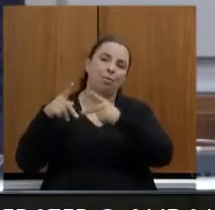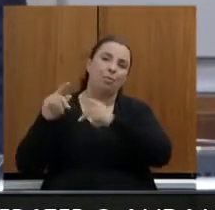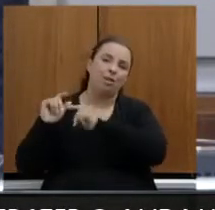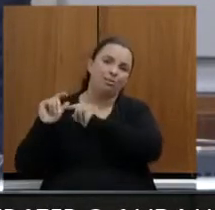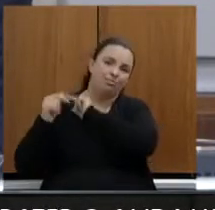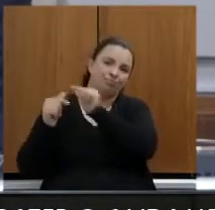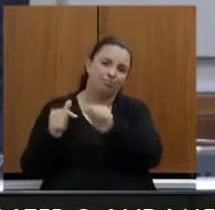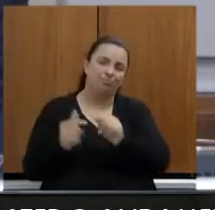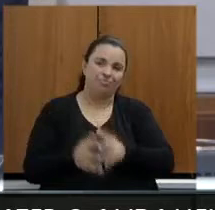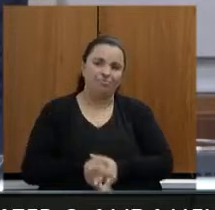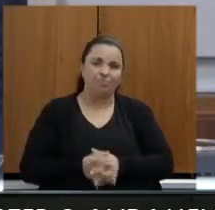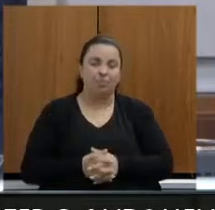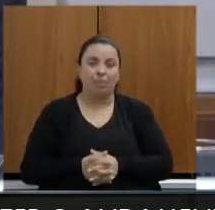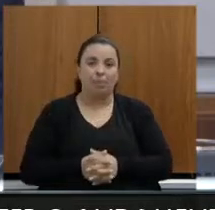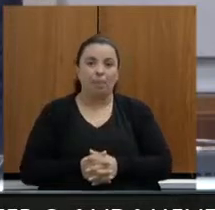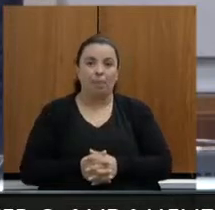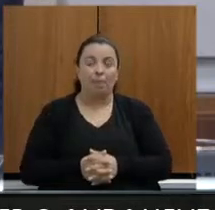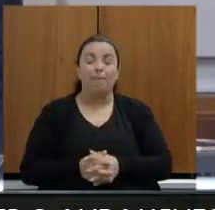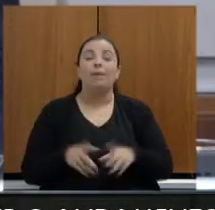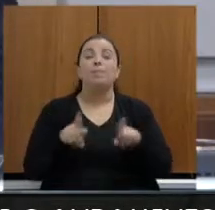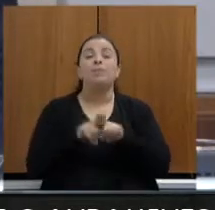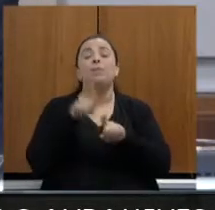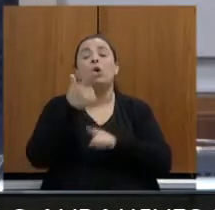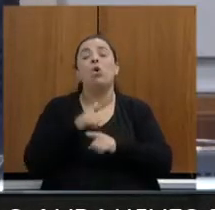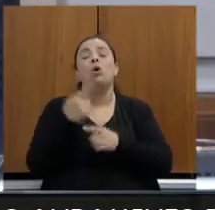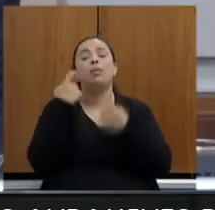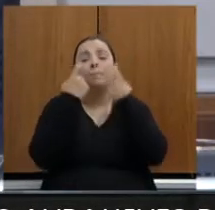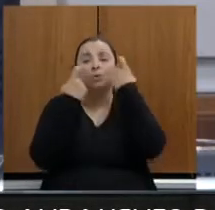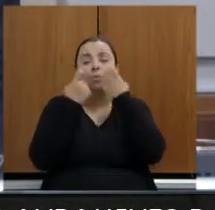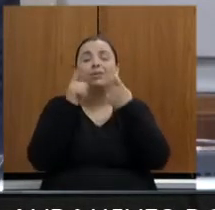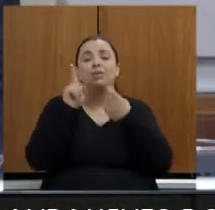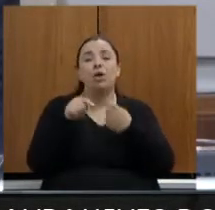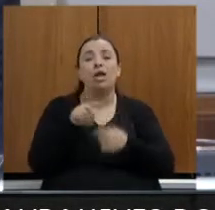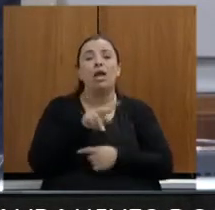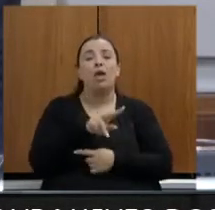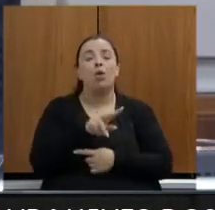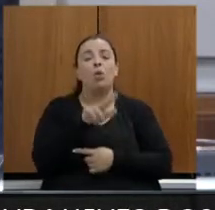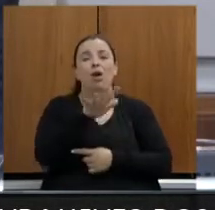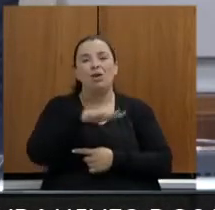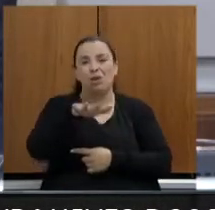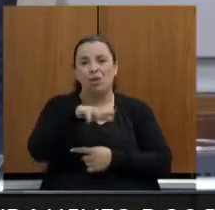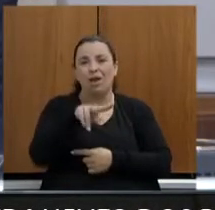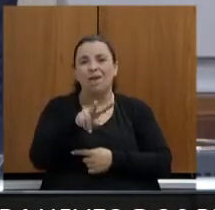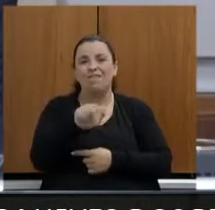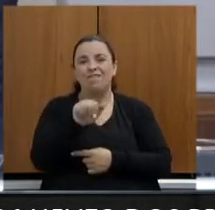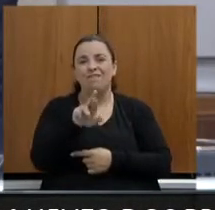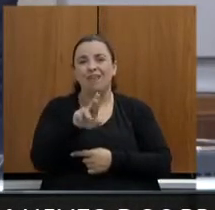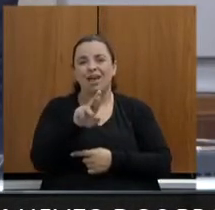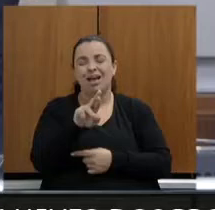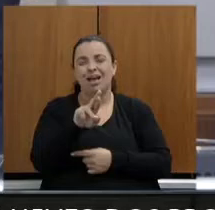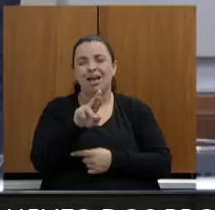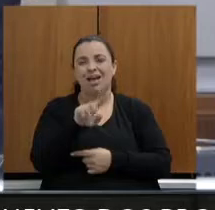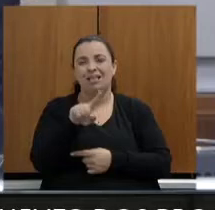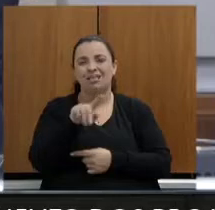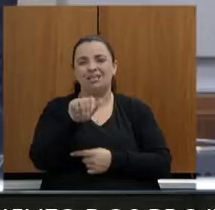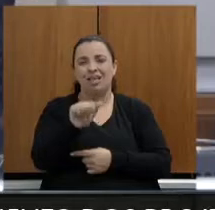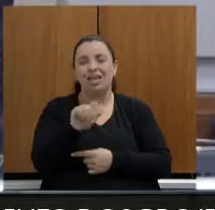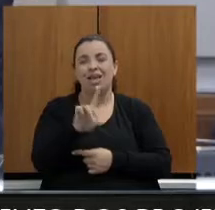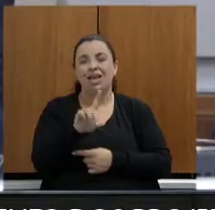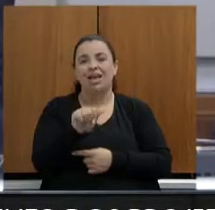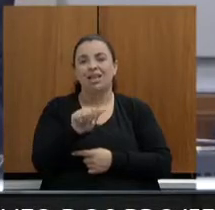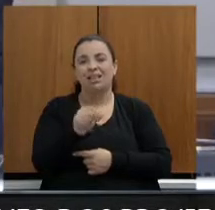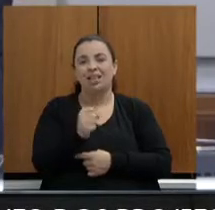Outra preocupação, preocupação com a Varza das Flores, é nossa preocupação também, como proteger a Varza das Flores. As